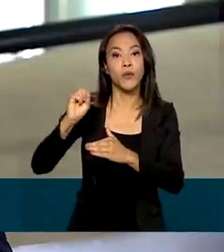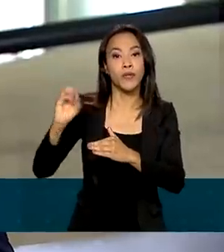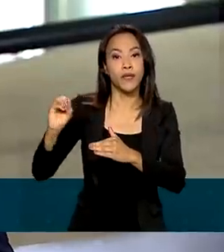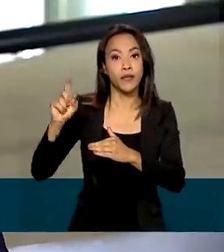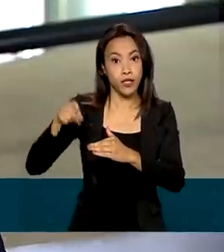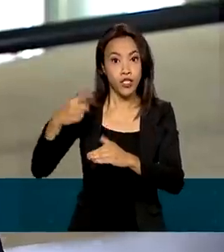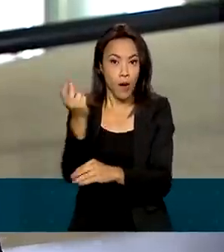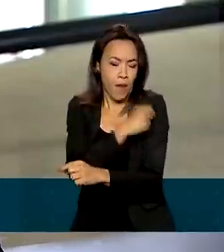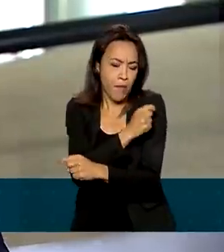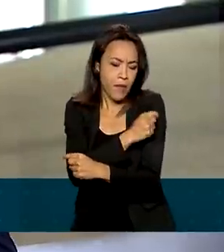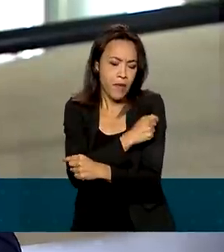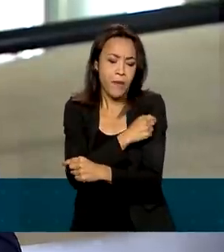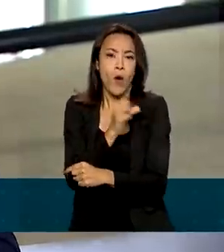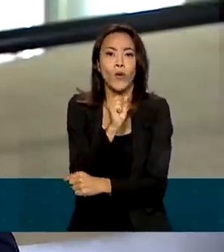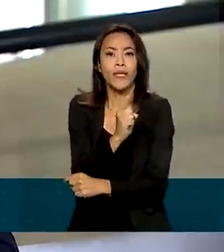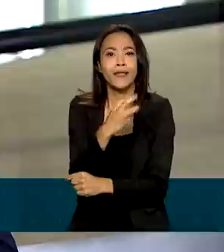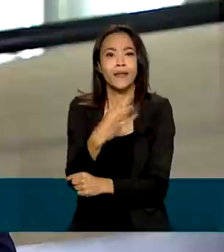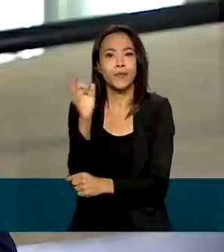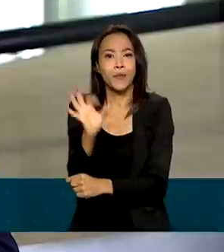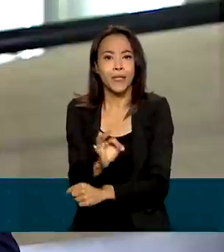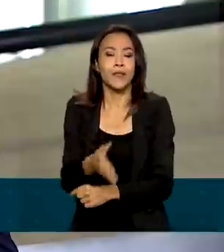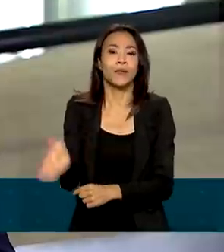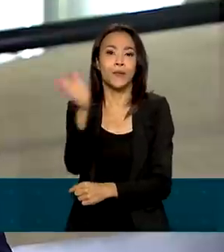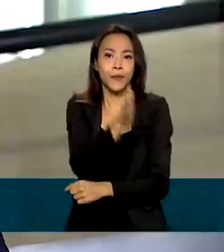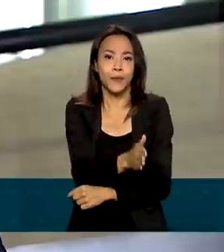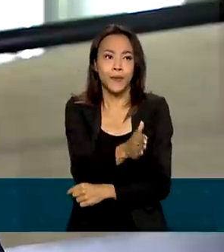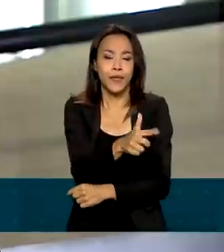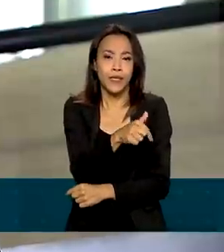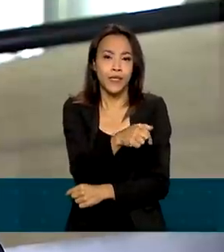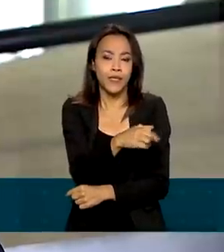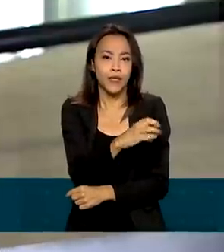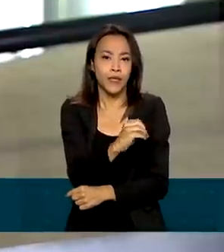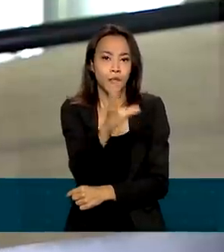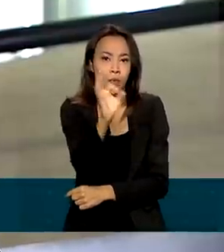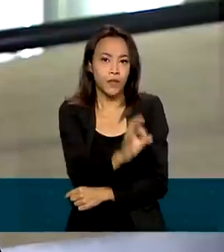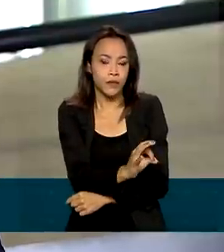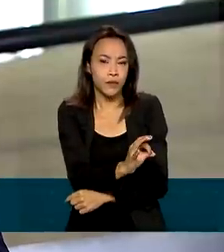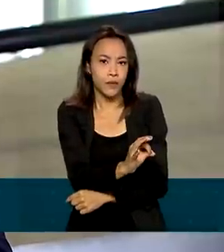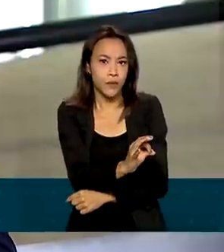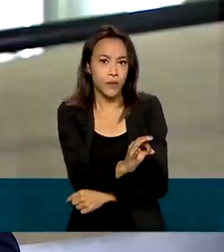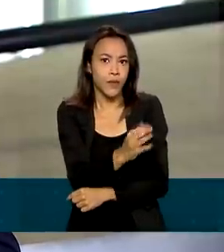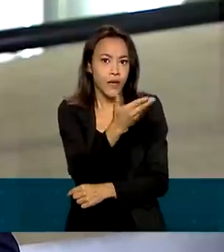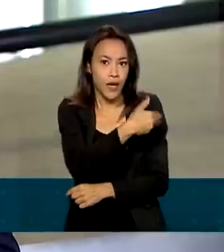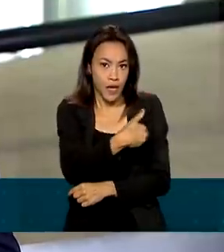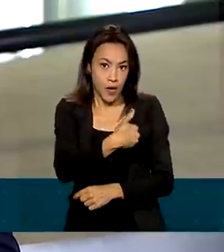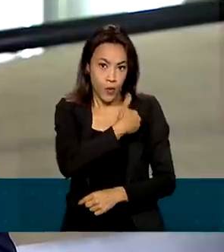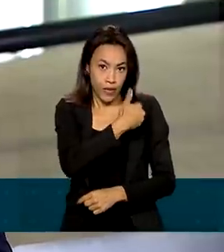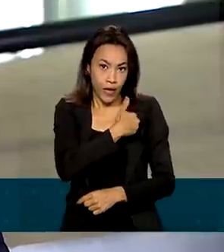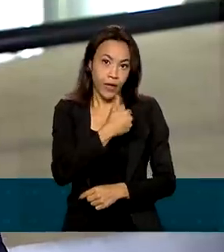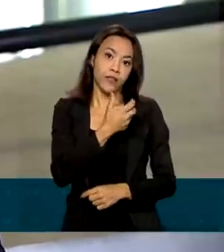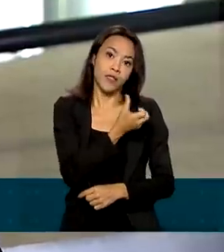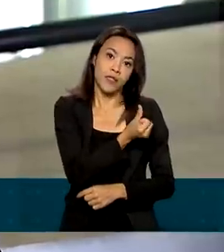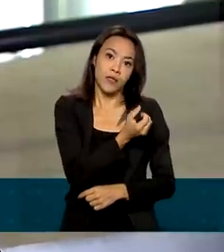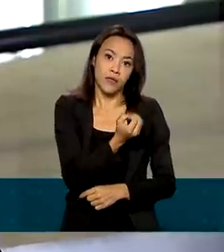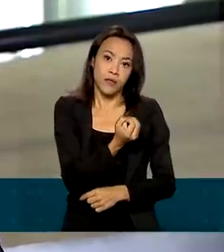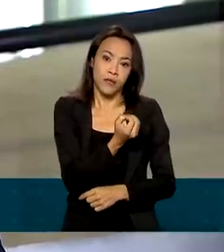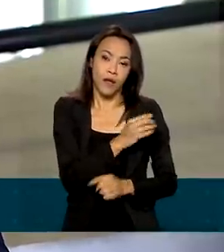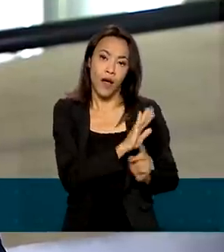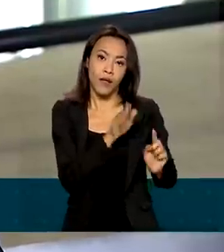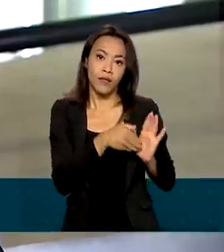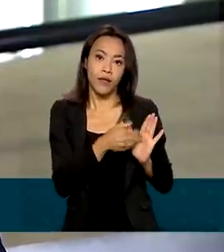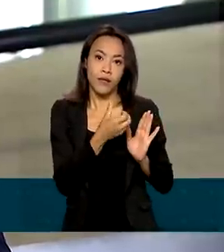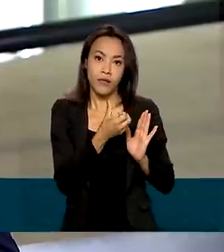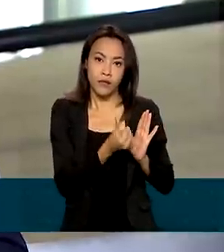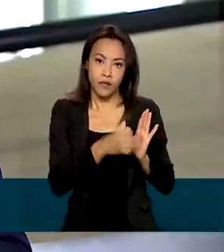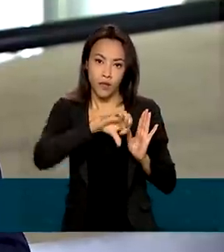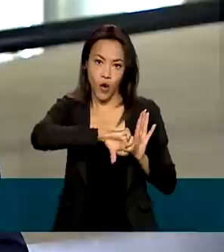83% e de 70% entre aqueles com idade entre 60 e 69 anos. No